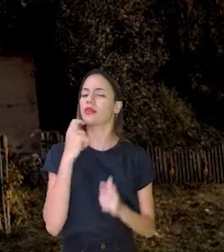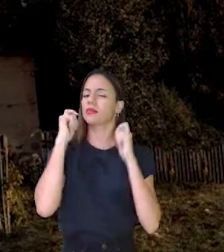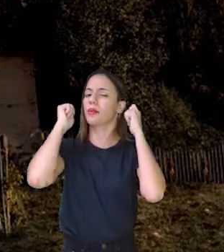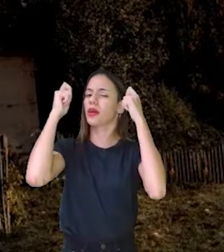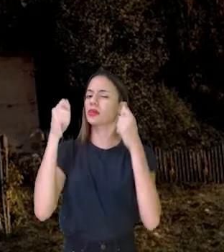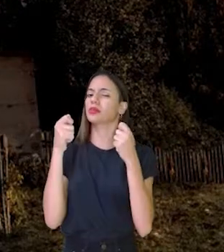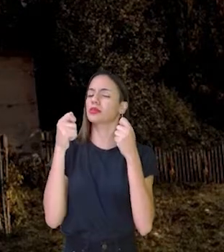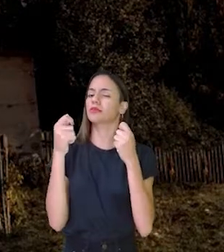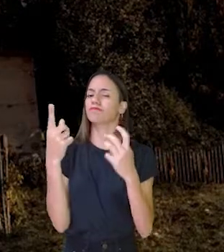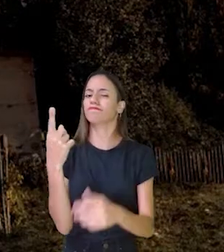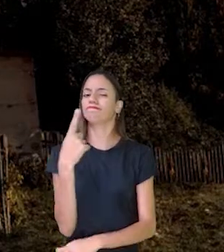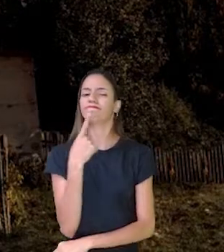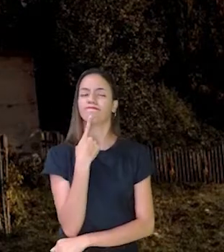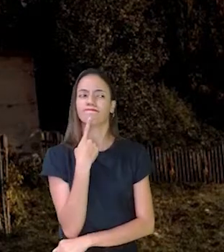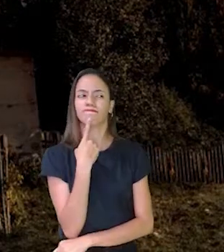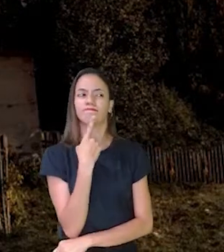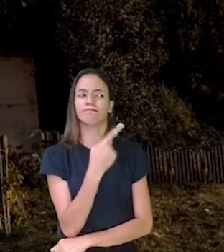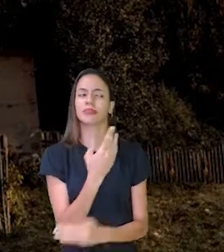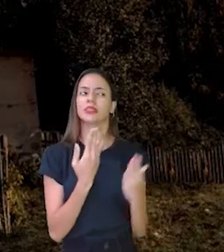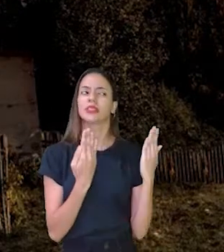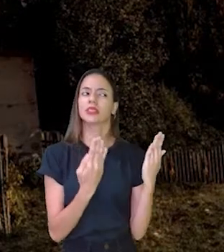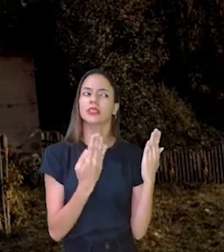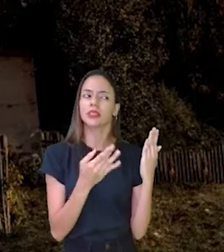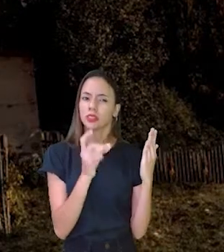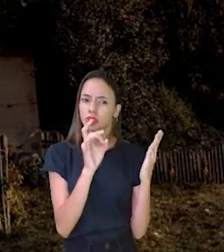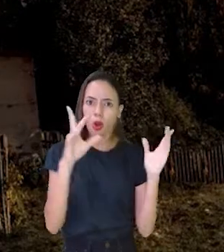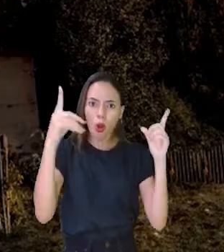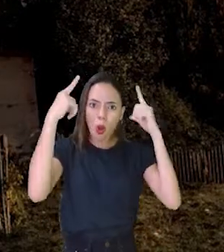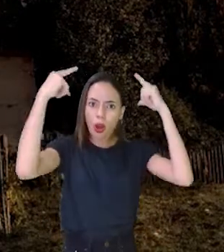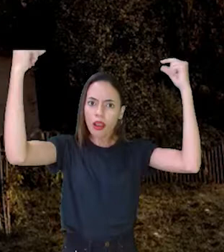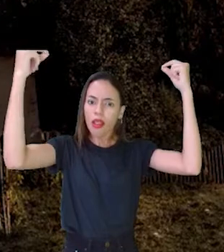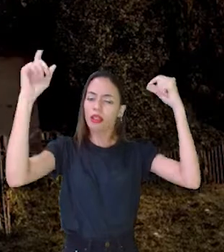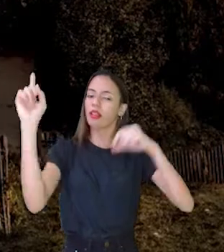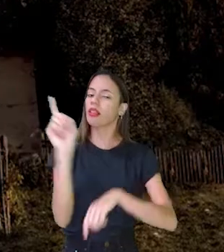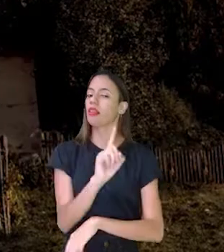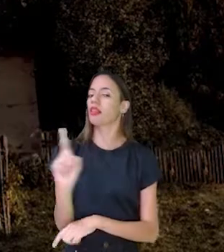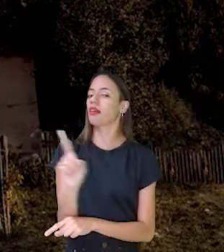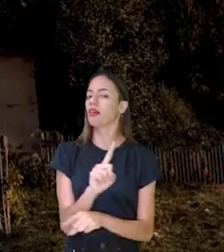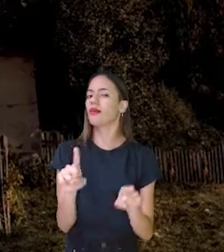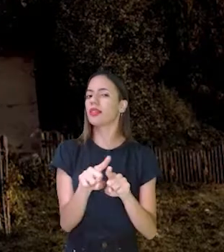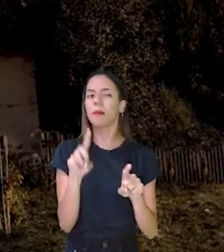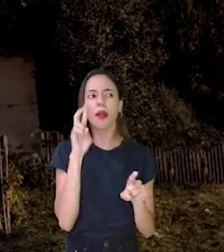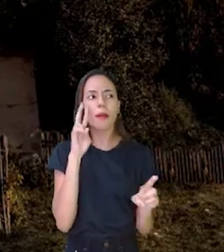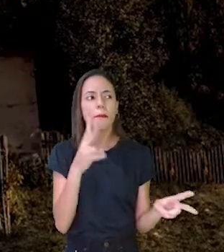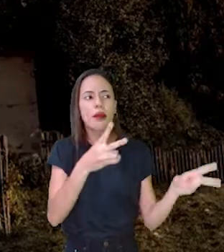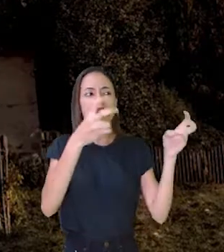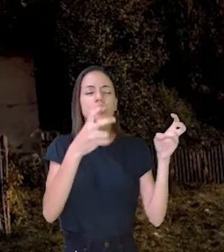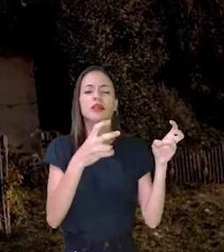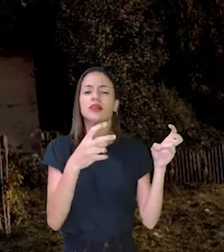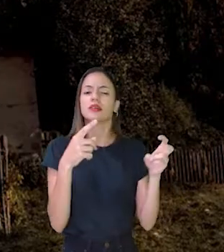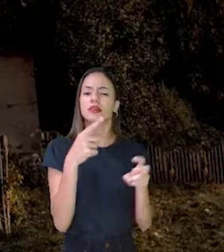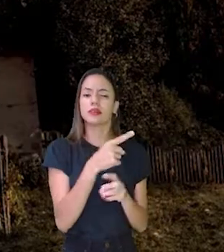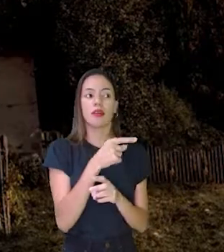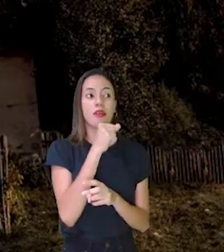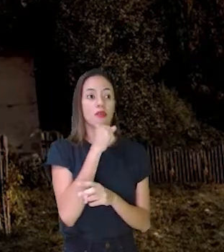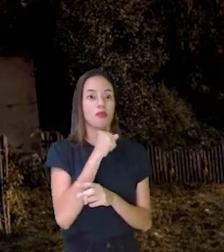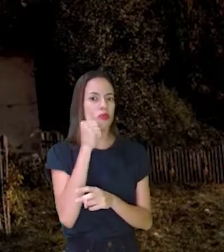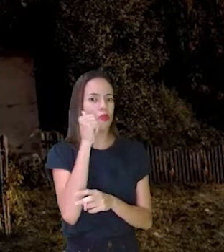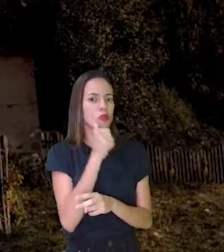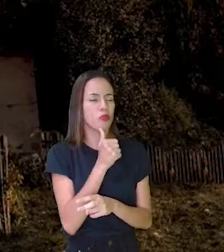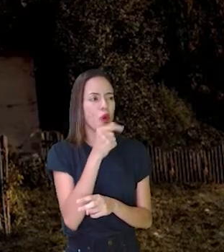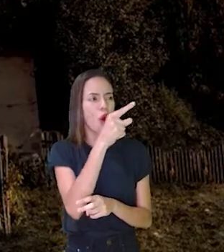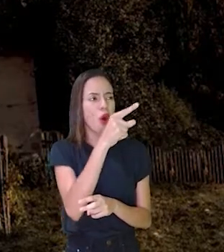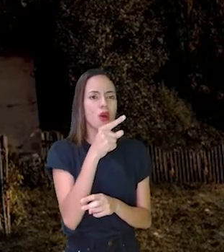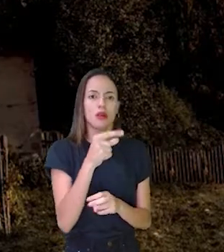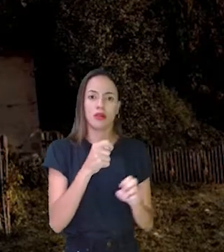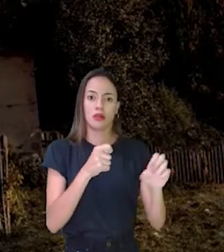Viu Que não eram Só as orelhas Ela viu também Que A vovó Estava com as